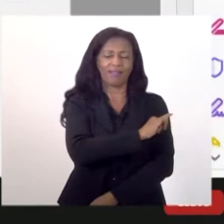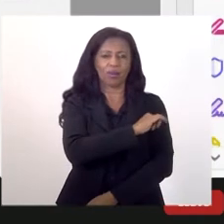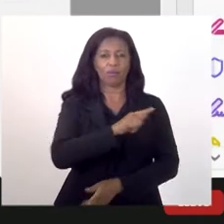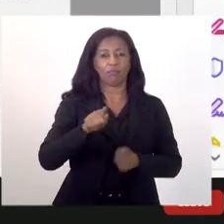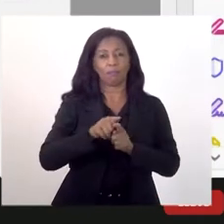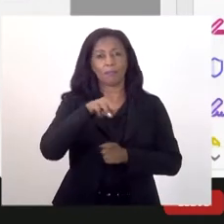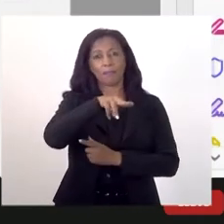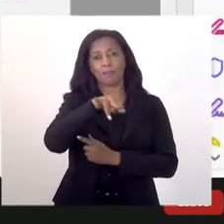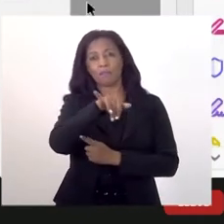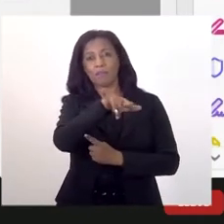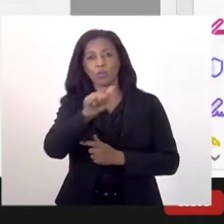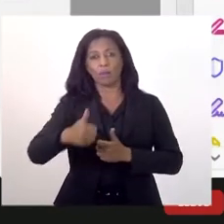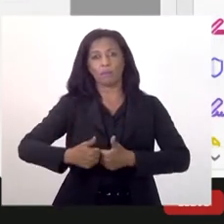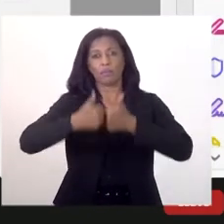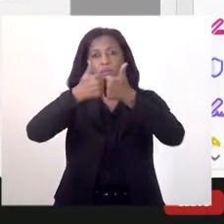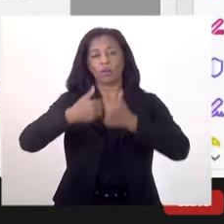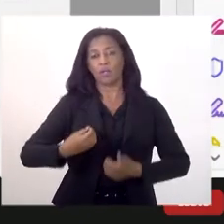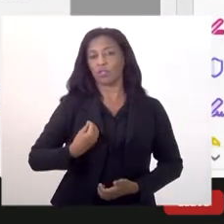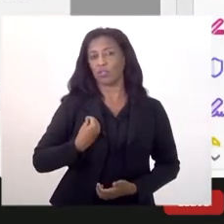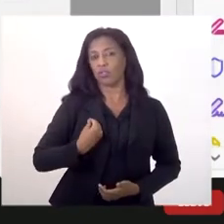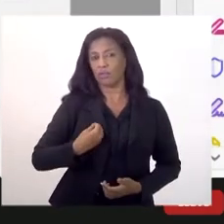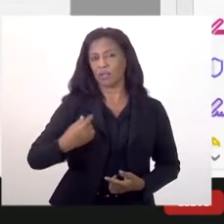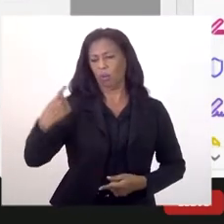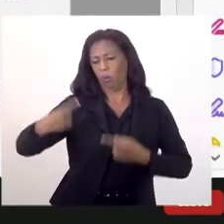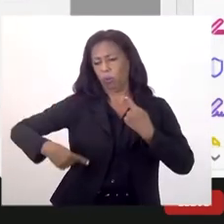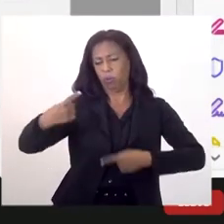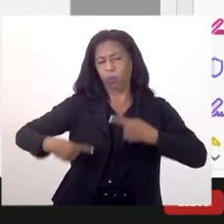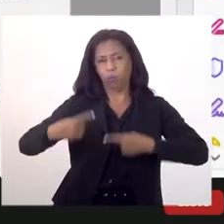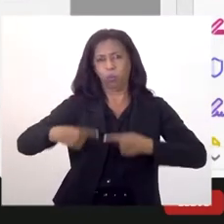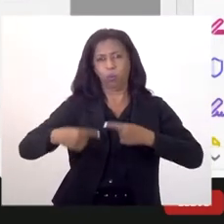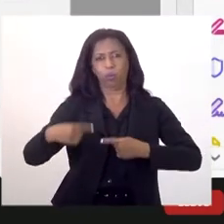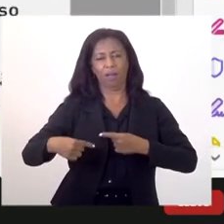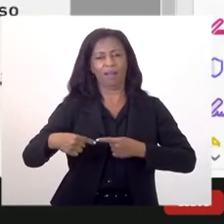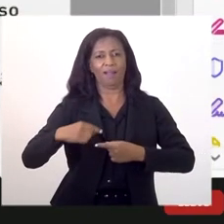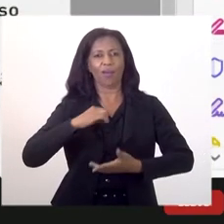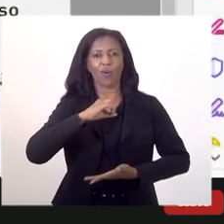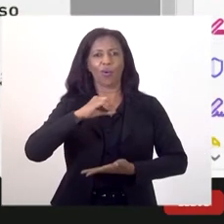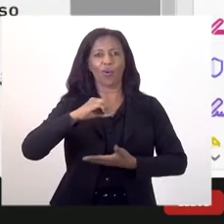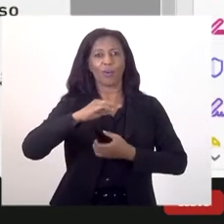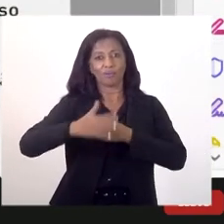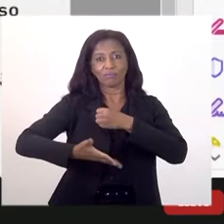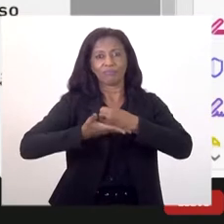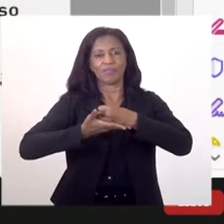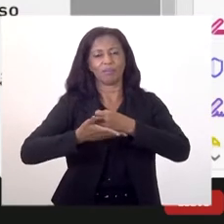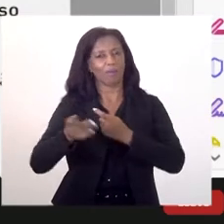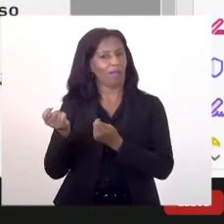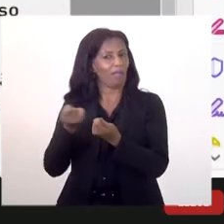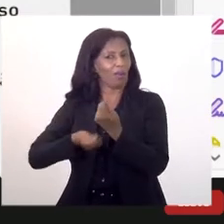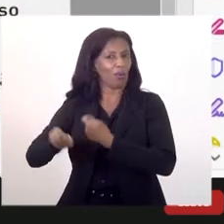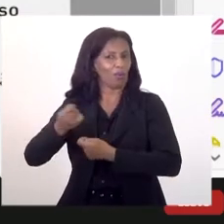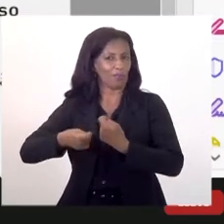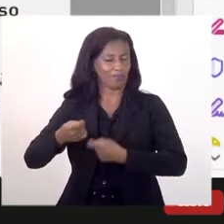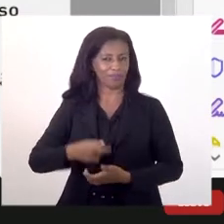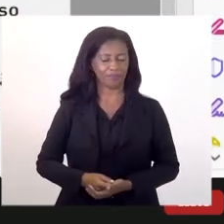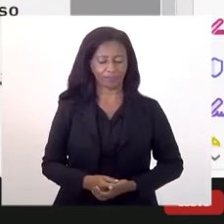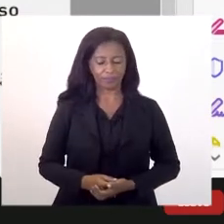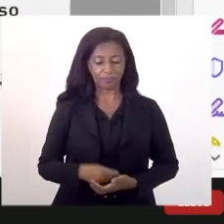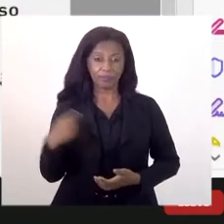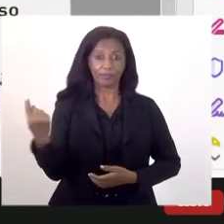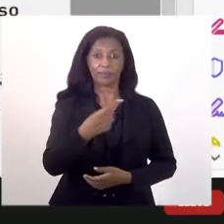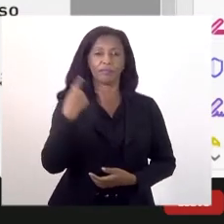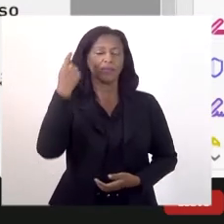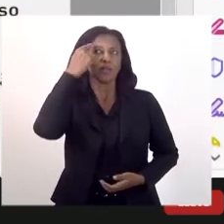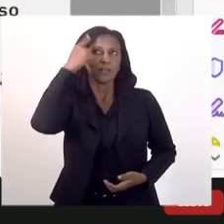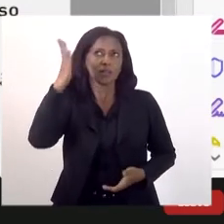missões para melhoria de vida, para que a gente tenha competitividade e sustentabilidade econômica. Aí, a nossa ideia é, a gente já falou